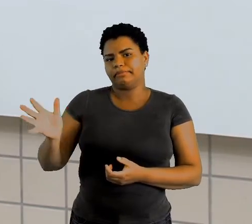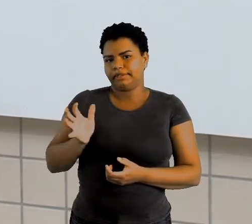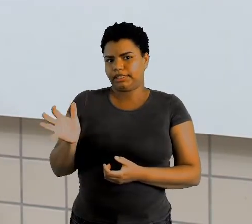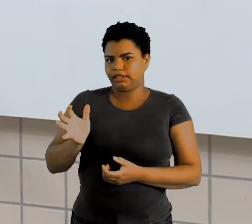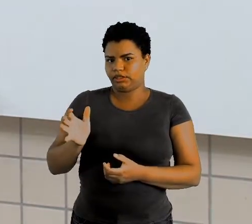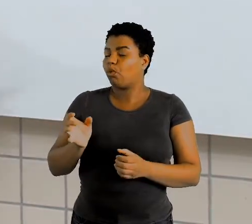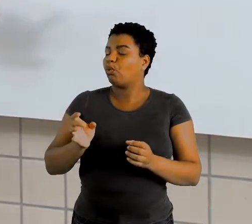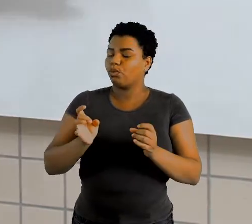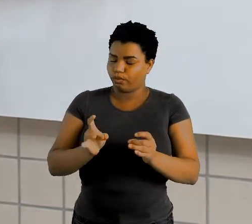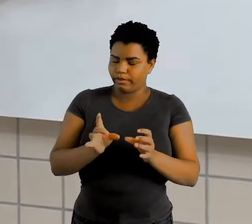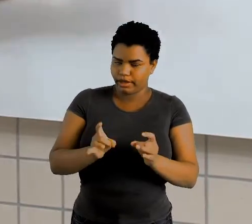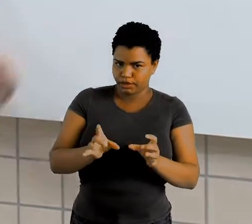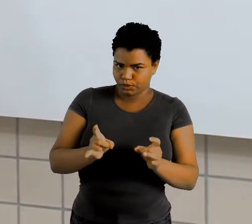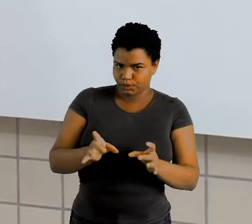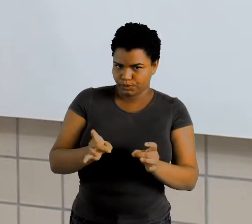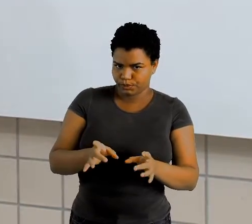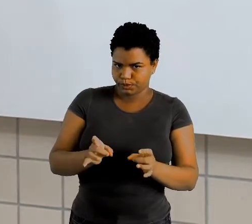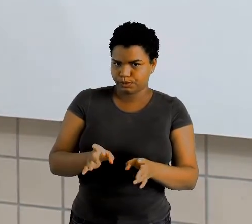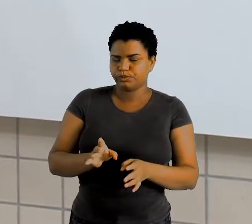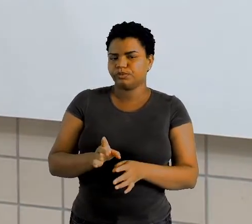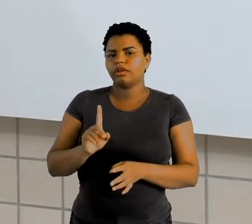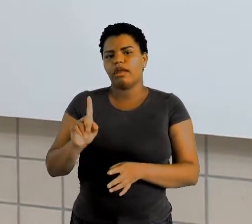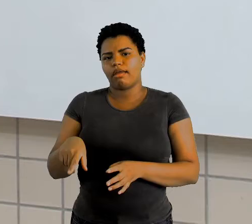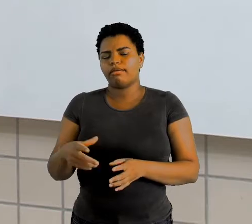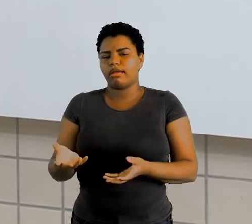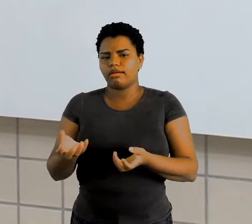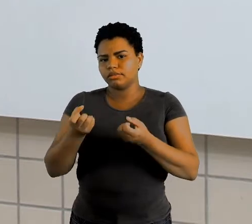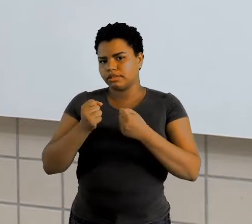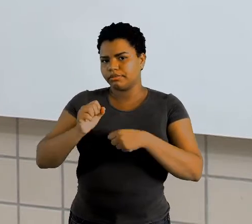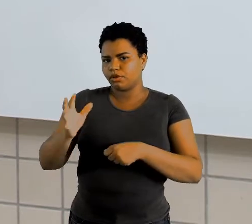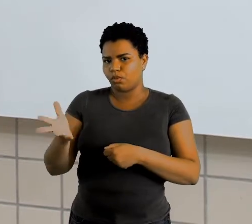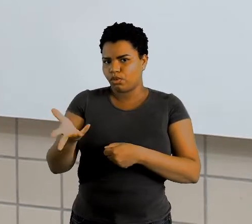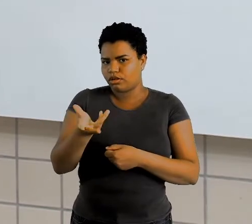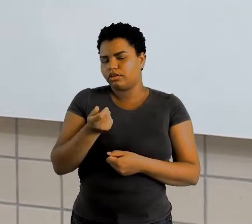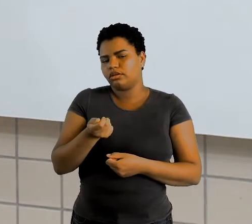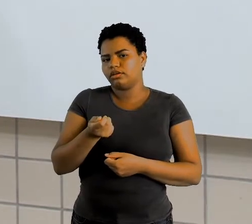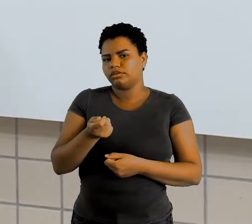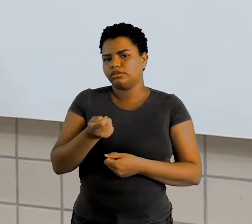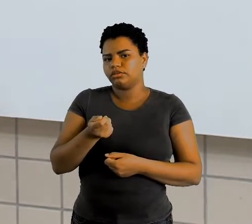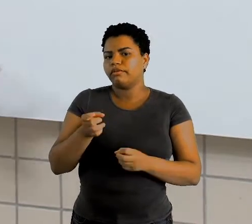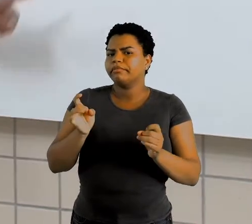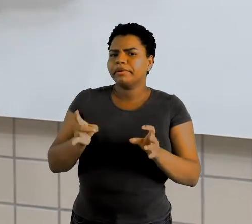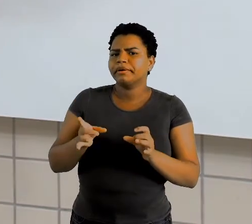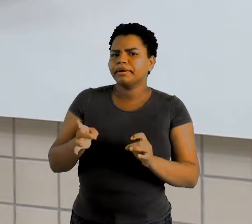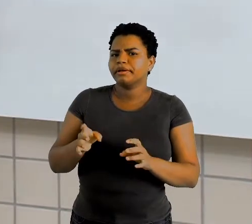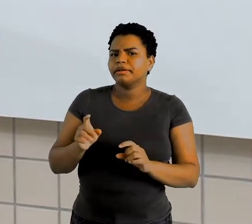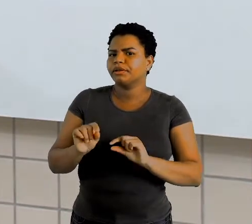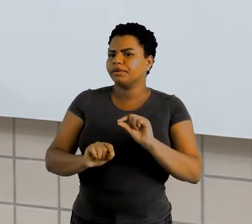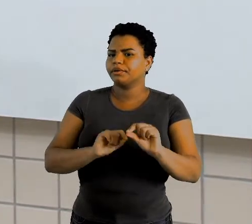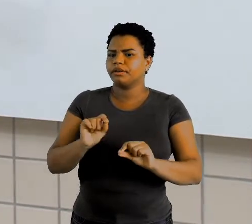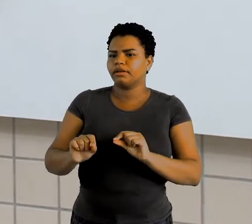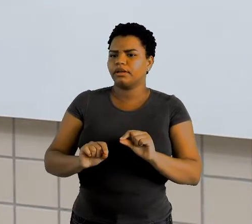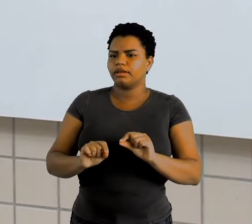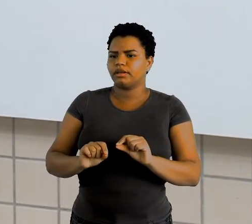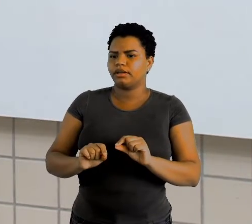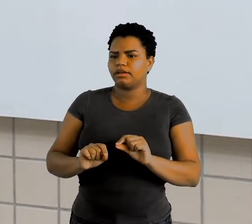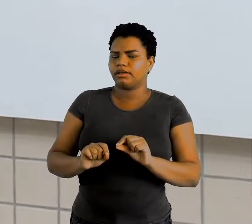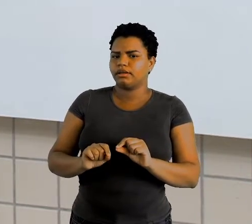O mercador está recebendo a qualidade. Esse mercador é o que? Aqui está falando, Ele é